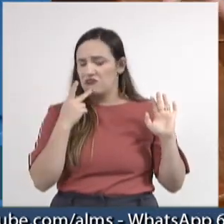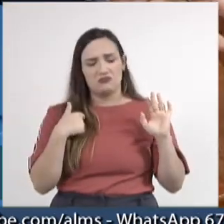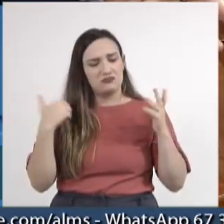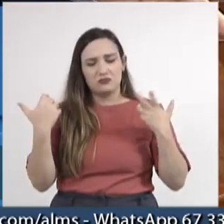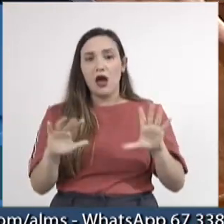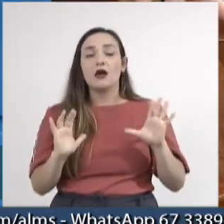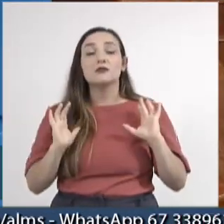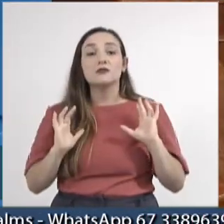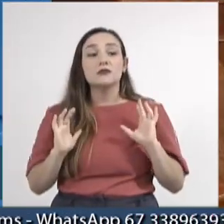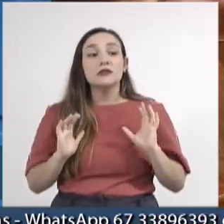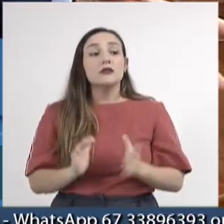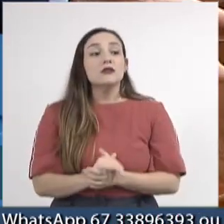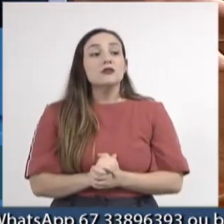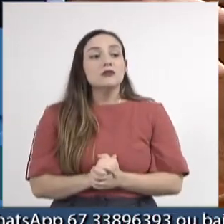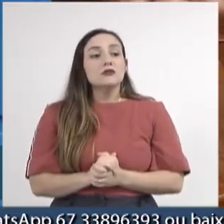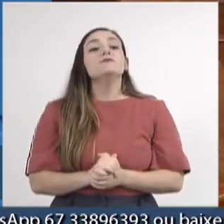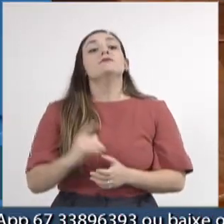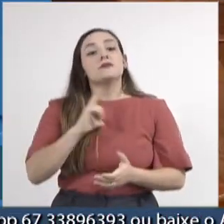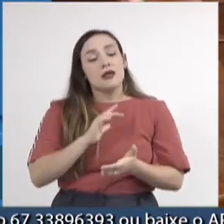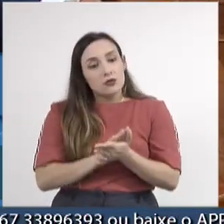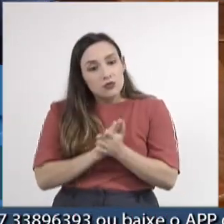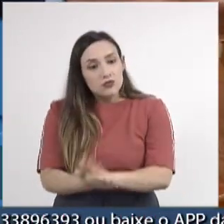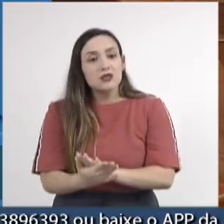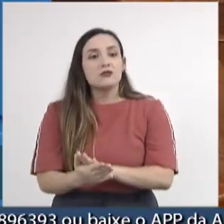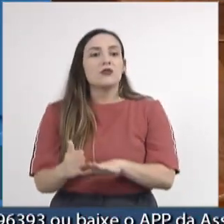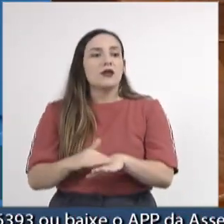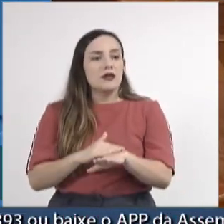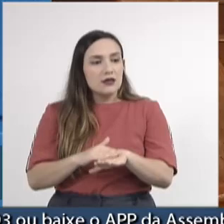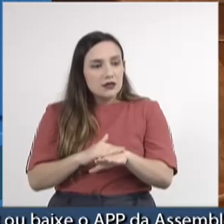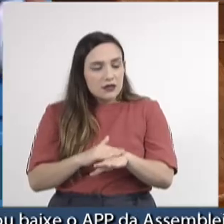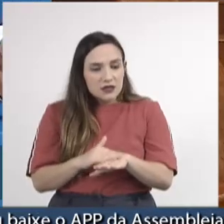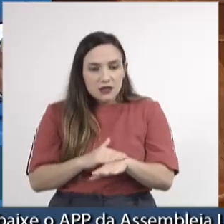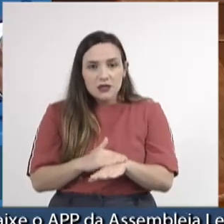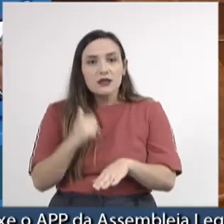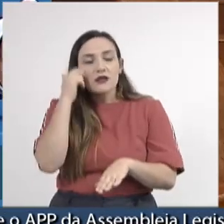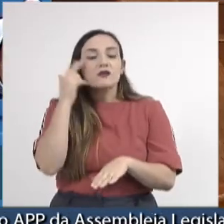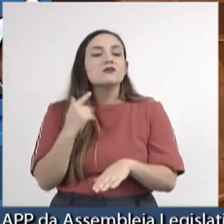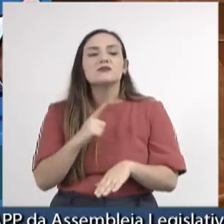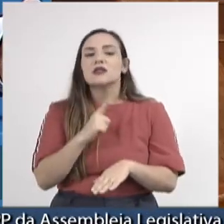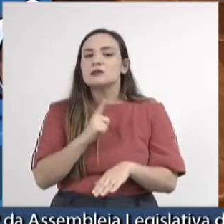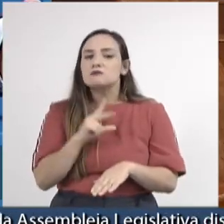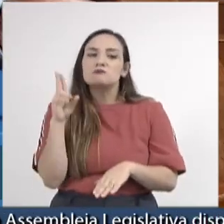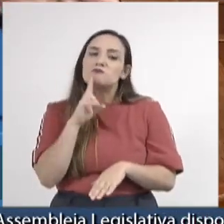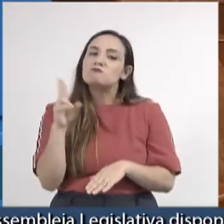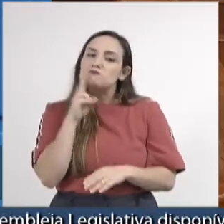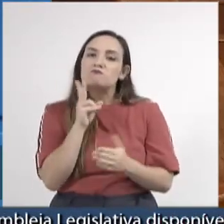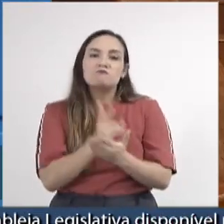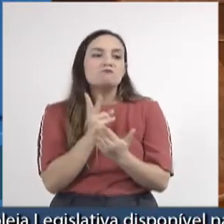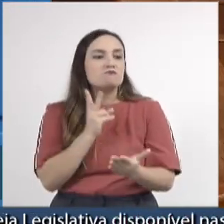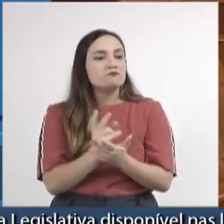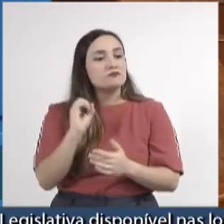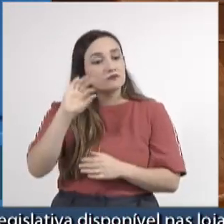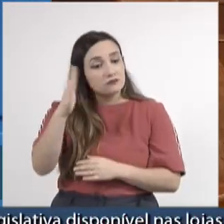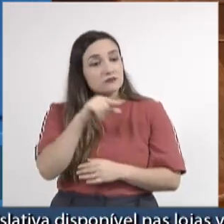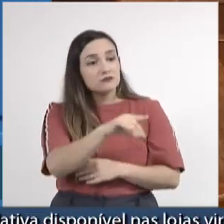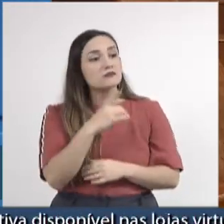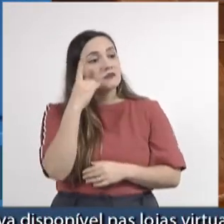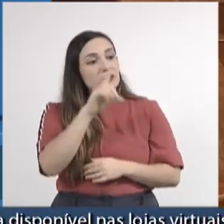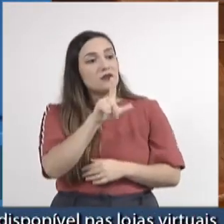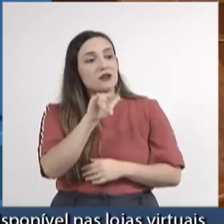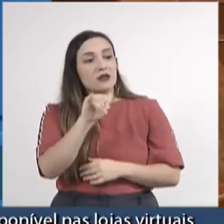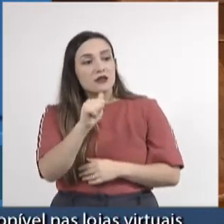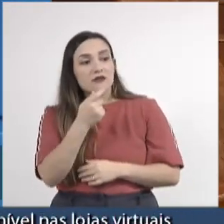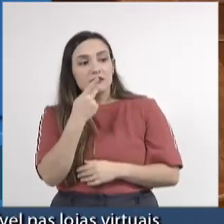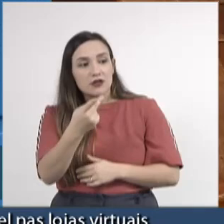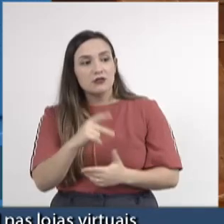Situações de discriminação racial são frequentes e, como disse a deputada Lia, muito bem,